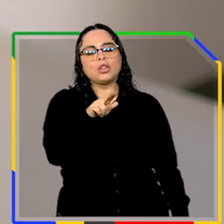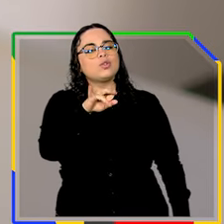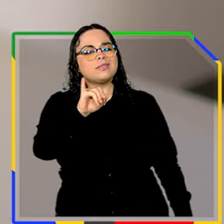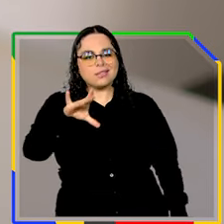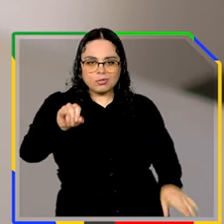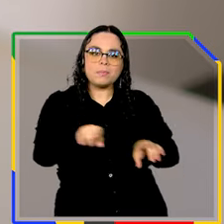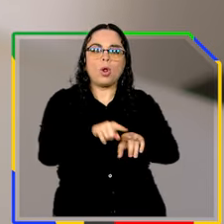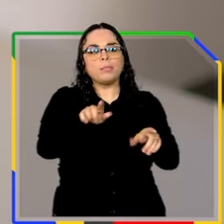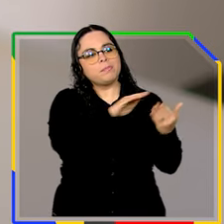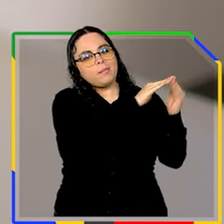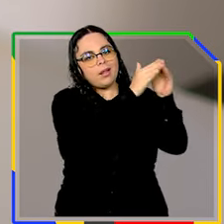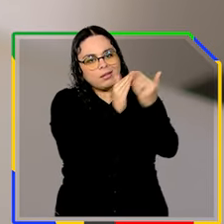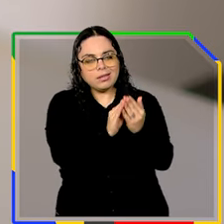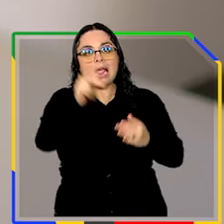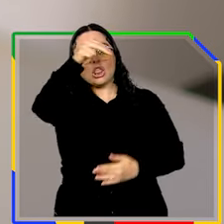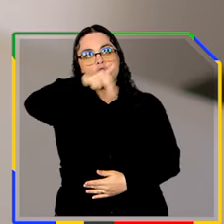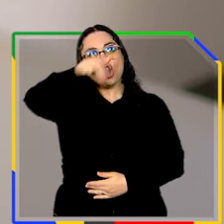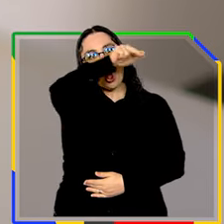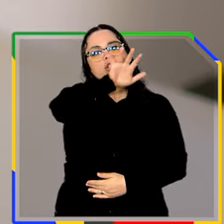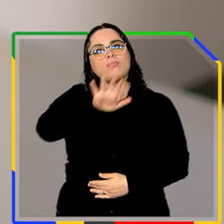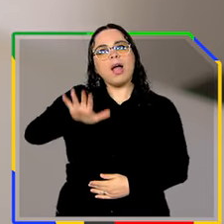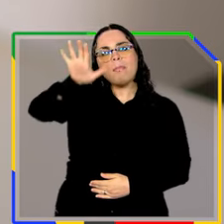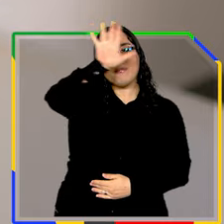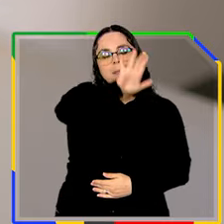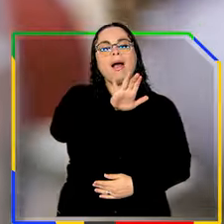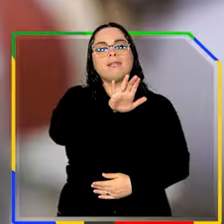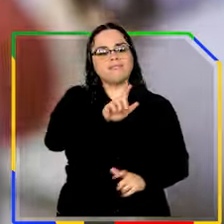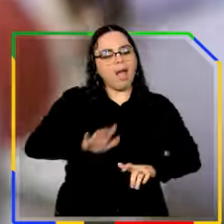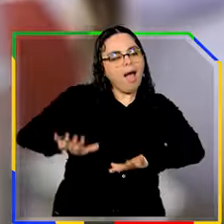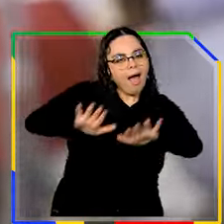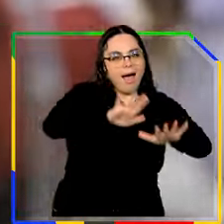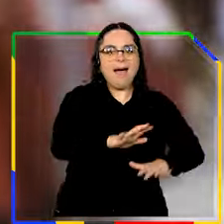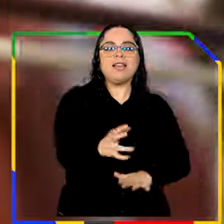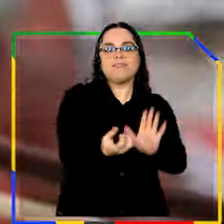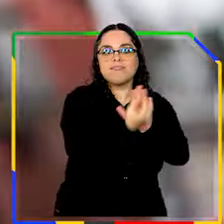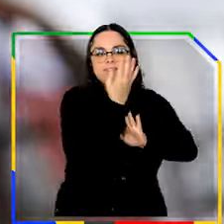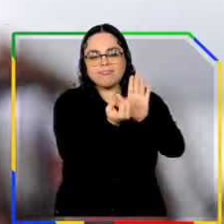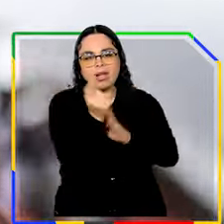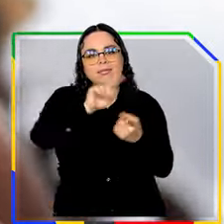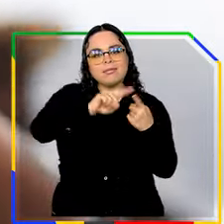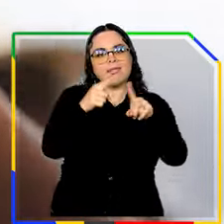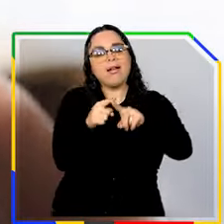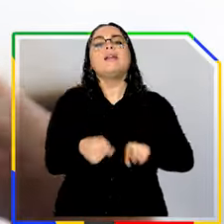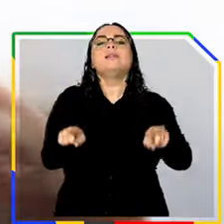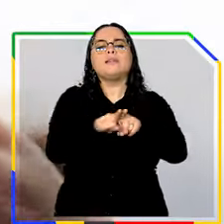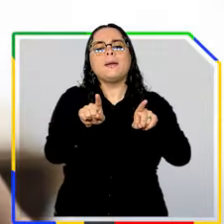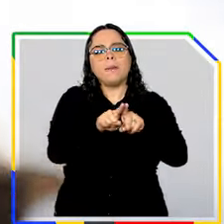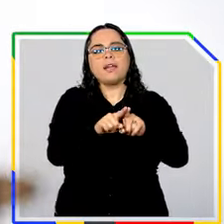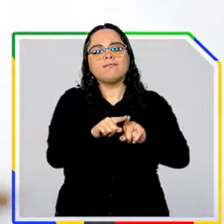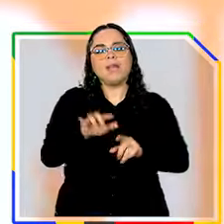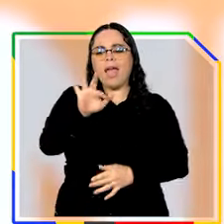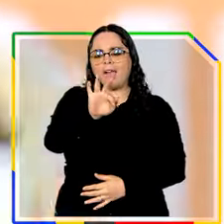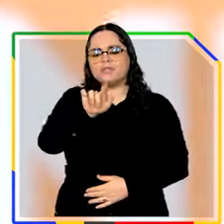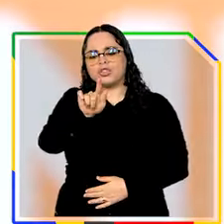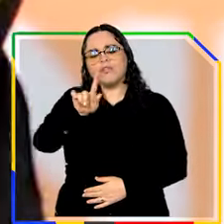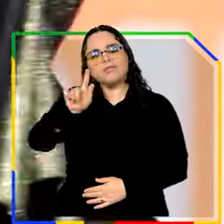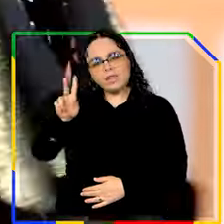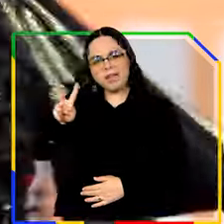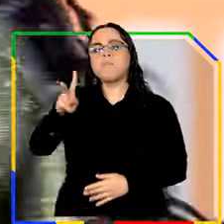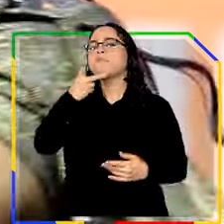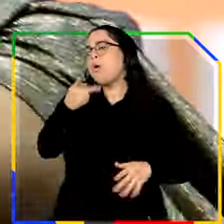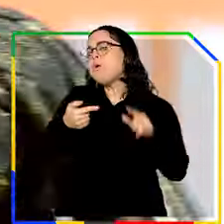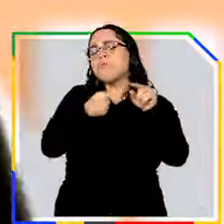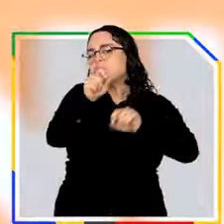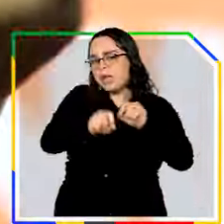periferias, na região norte, nos territórios criativos. Um estudo da Fundação Getúlio Vargas demonstrou que para cada um